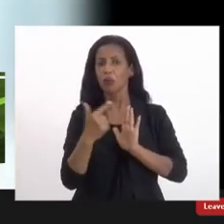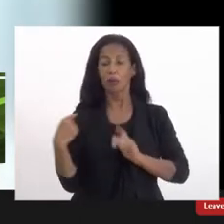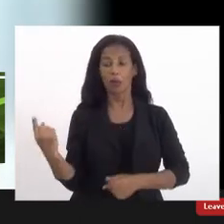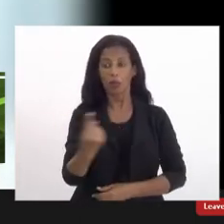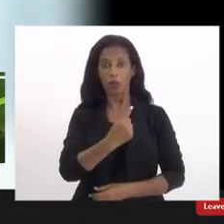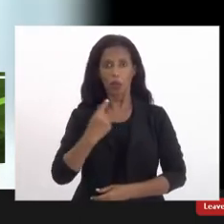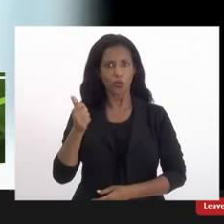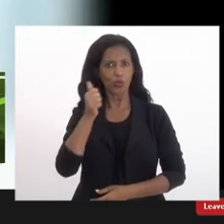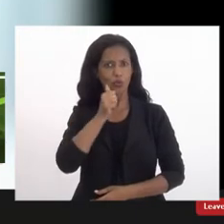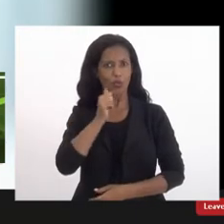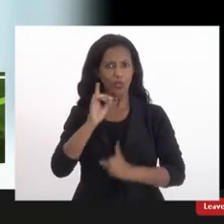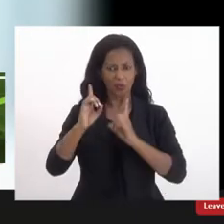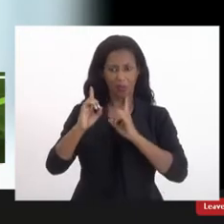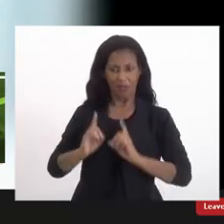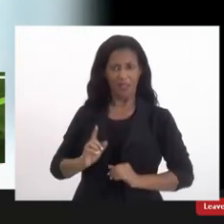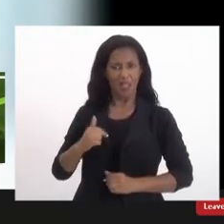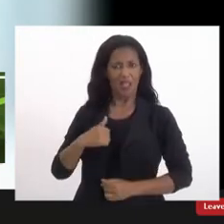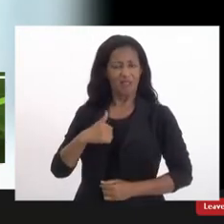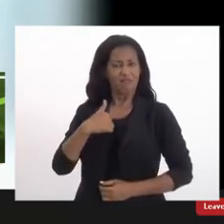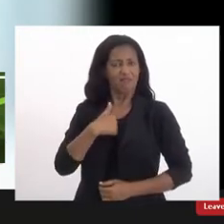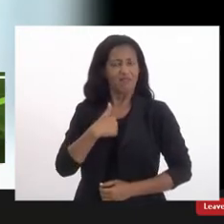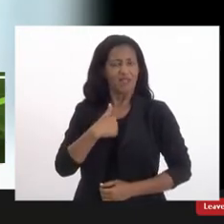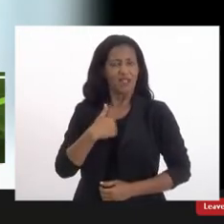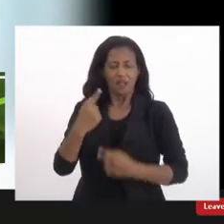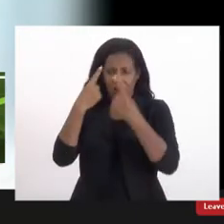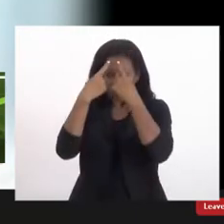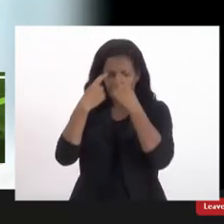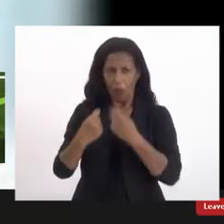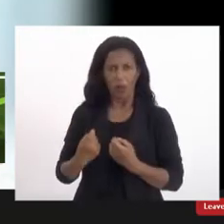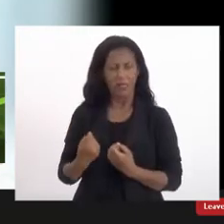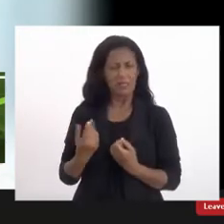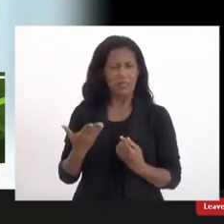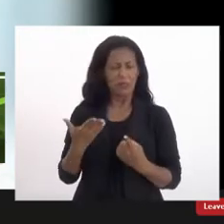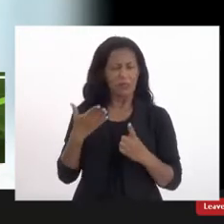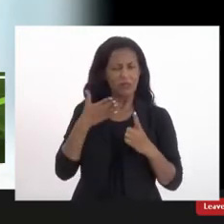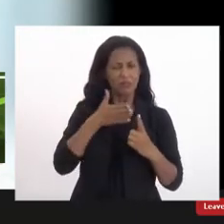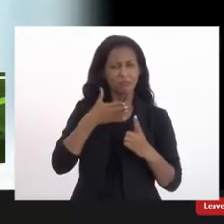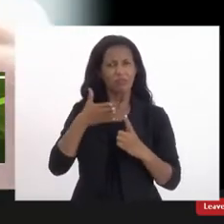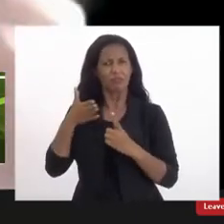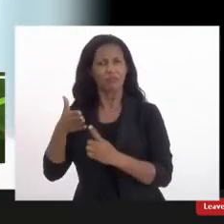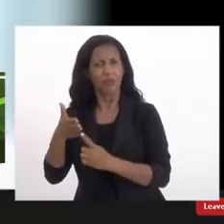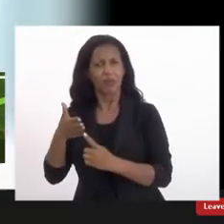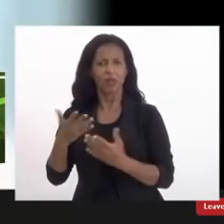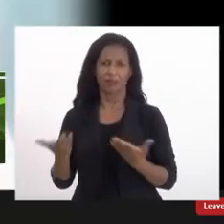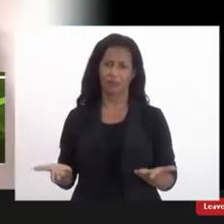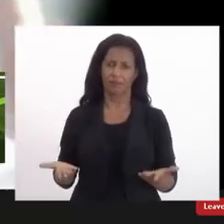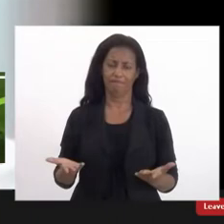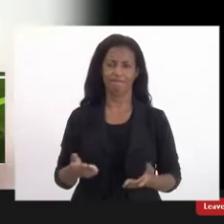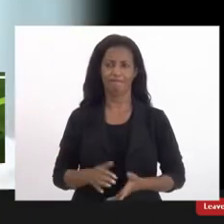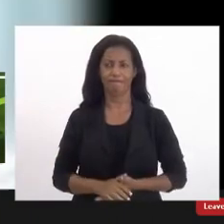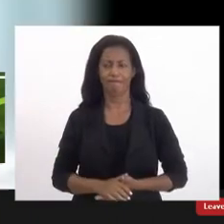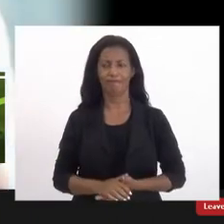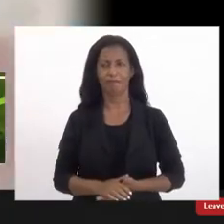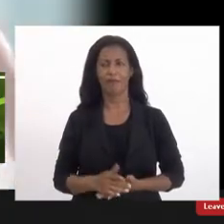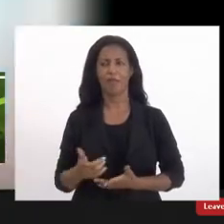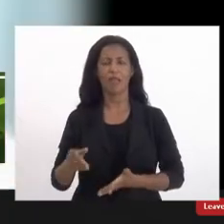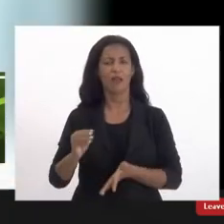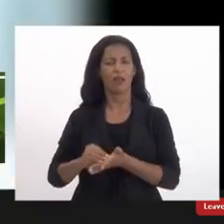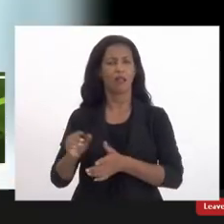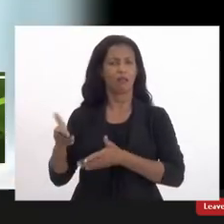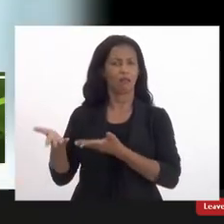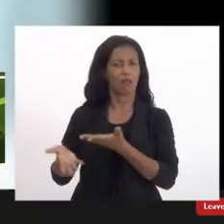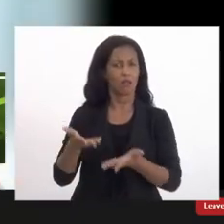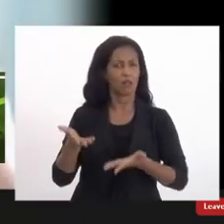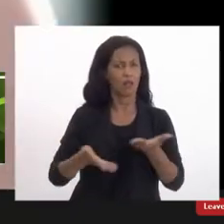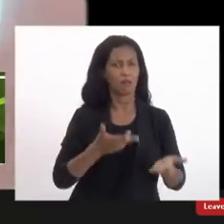mulheres com deficiência sofremos violências que tem muitas especificidades né enfim cerceamento de tratamentos